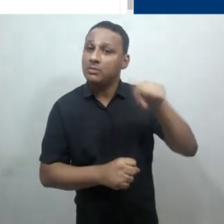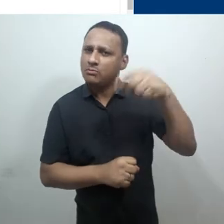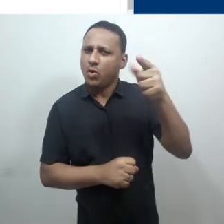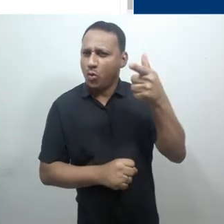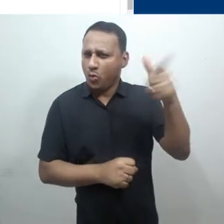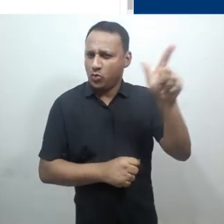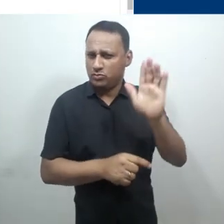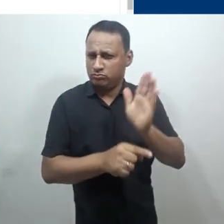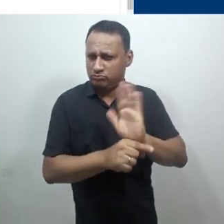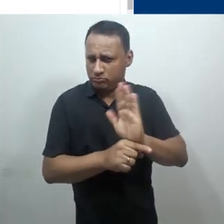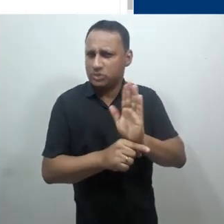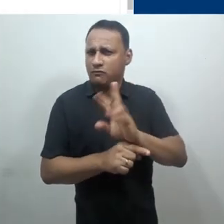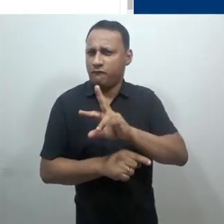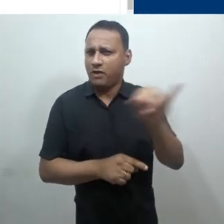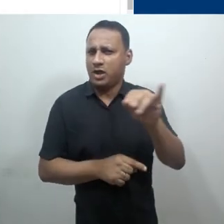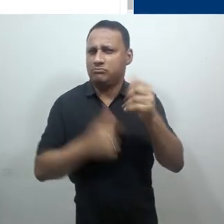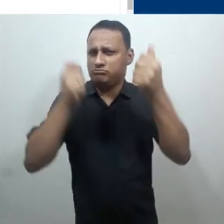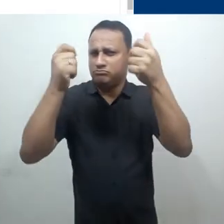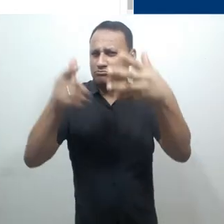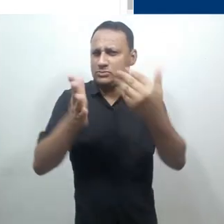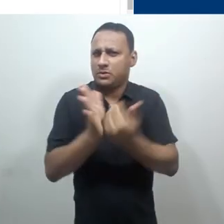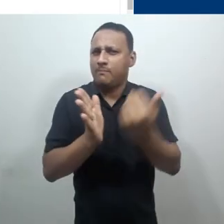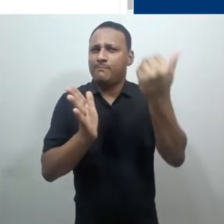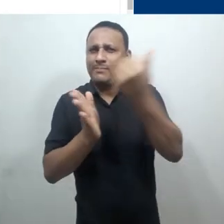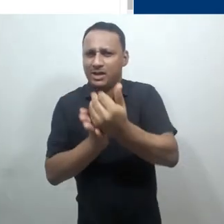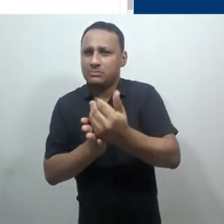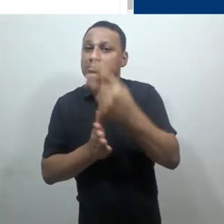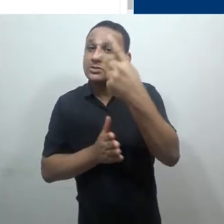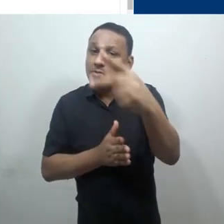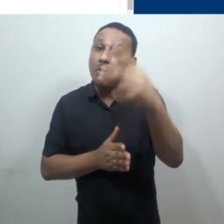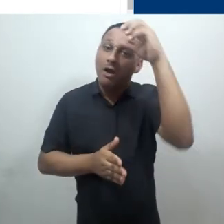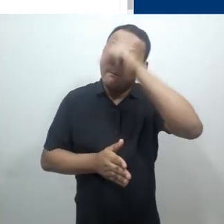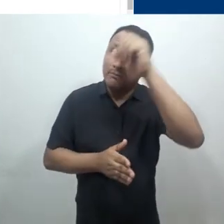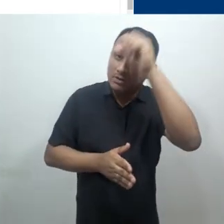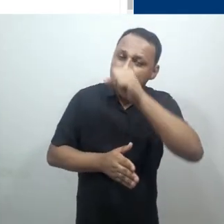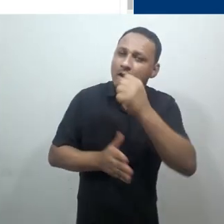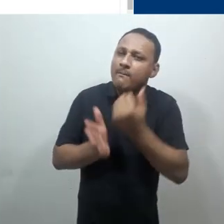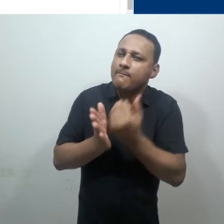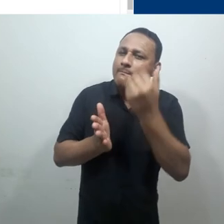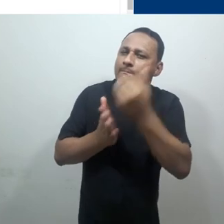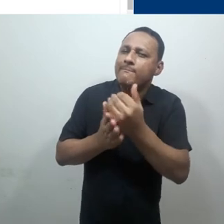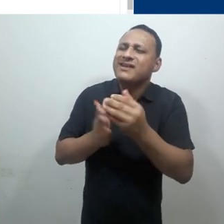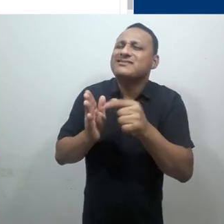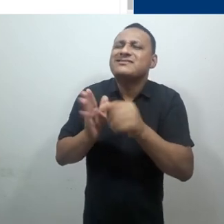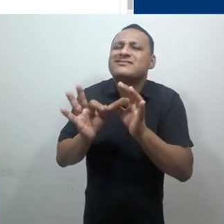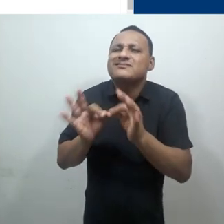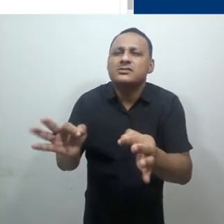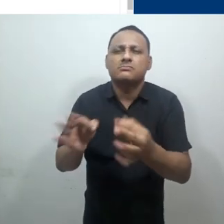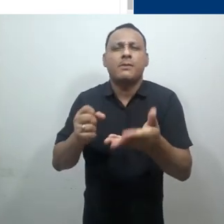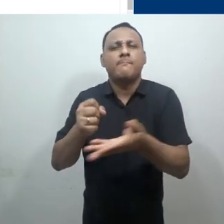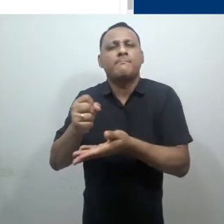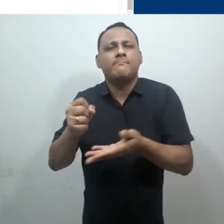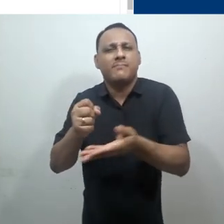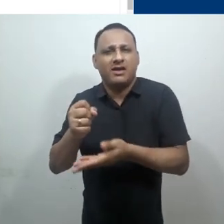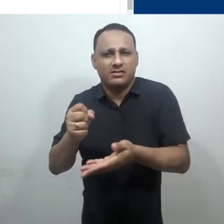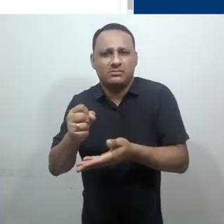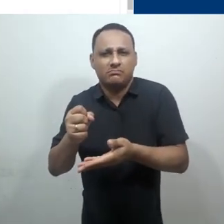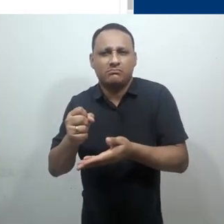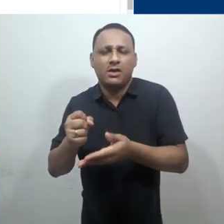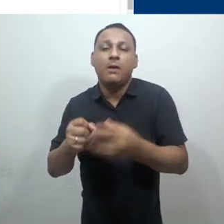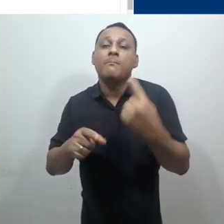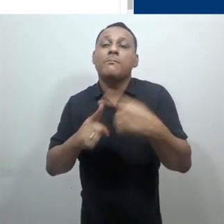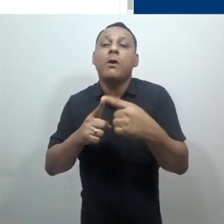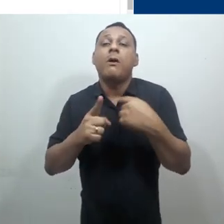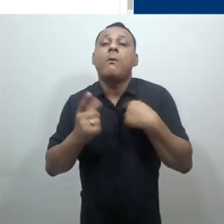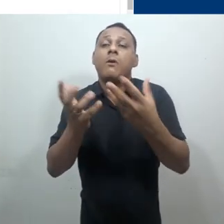Nos vídeos subsequentes, nós vamos aprender essas habilidades básicas. Eu gostaria de observar